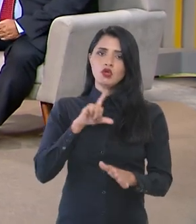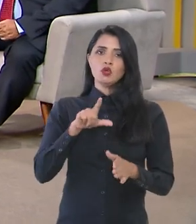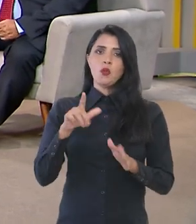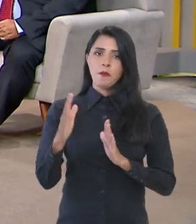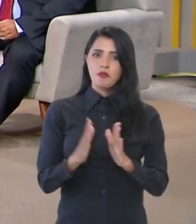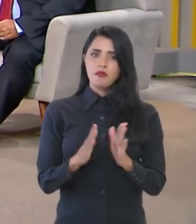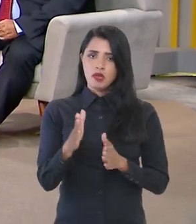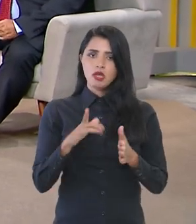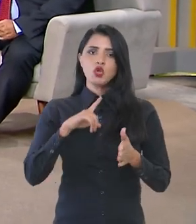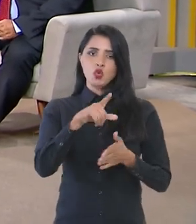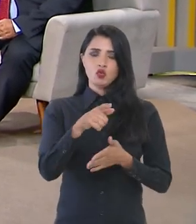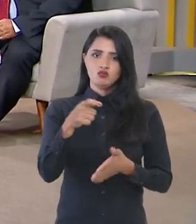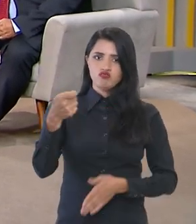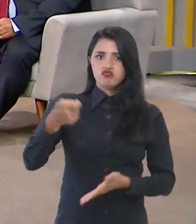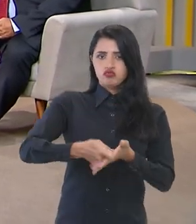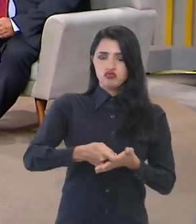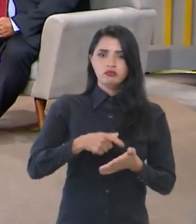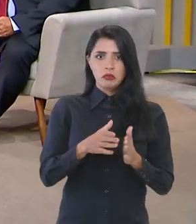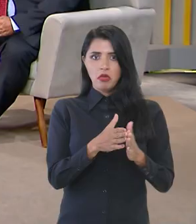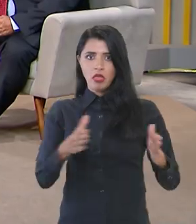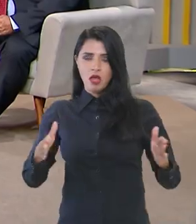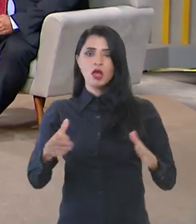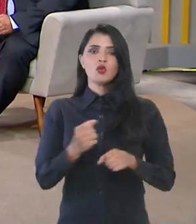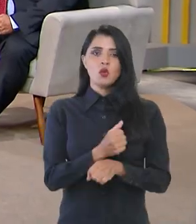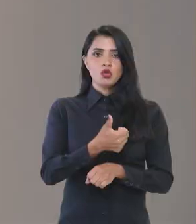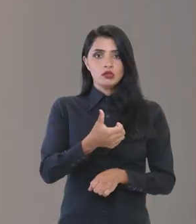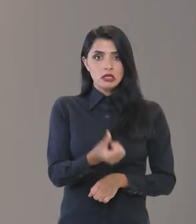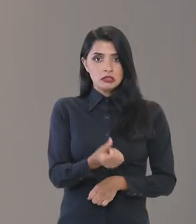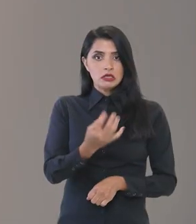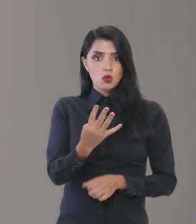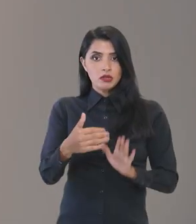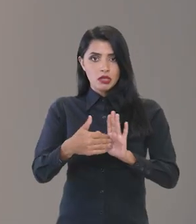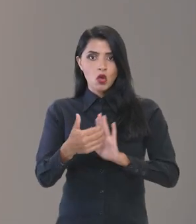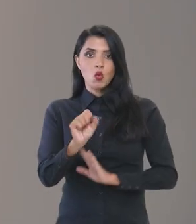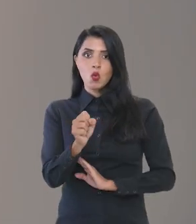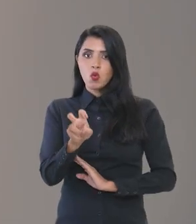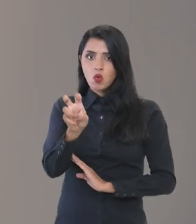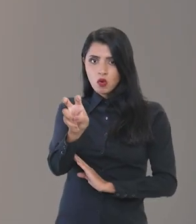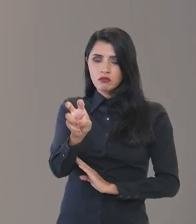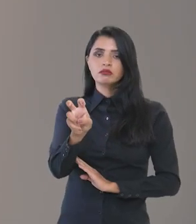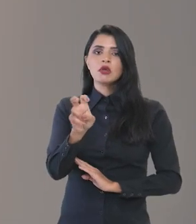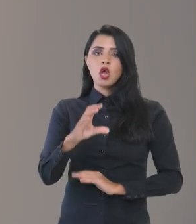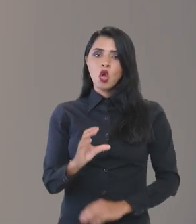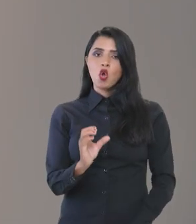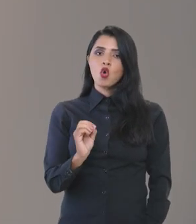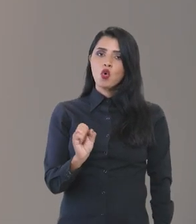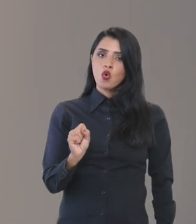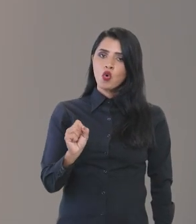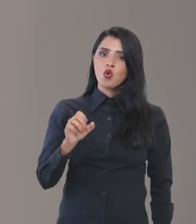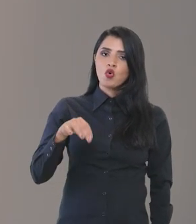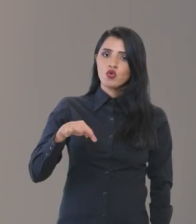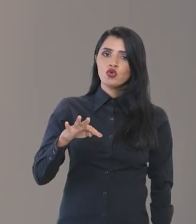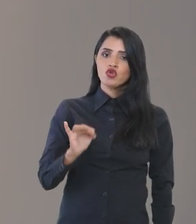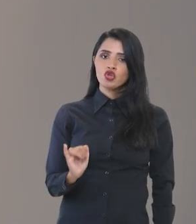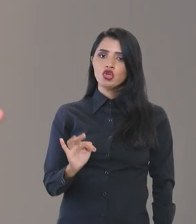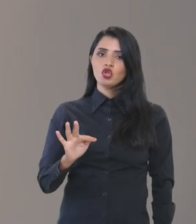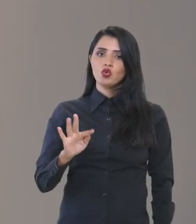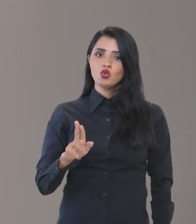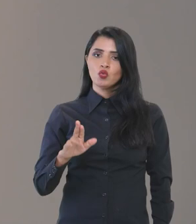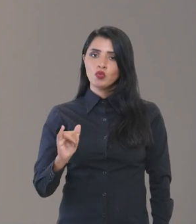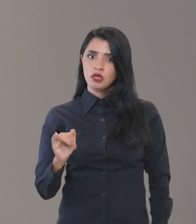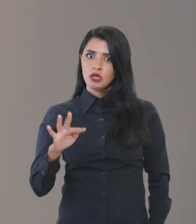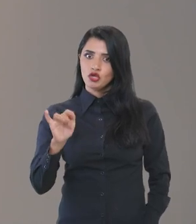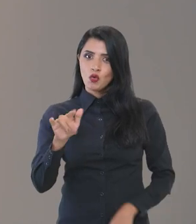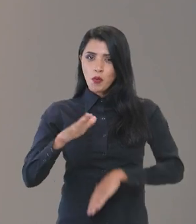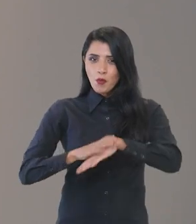autoritário muito prolongado, de 64 até 85. A Constituinte foi um momento em que todas